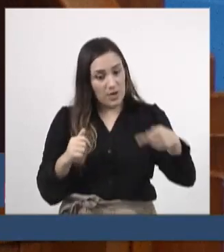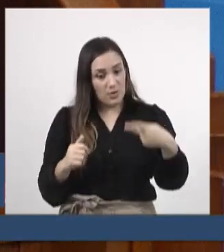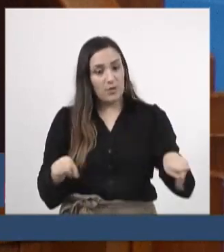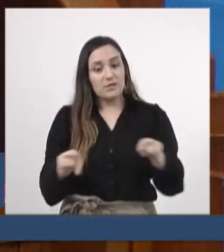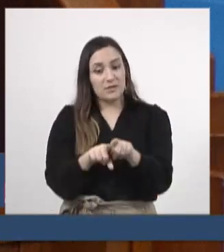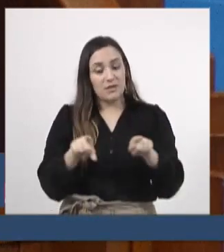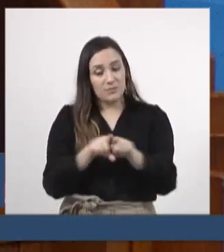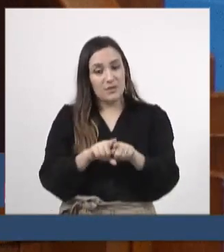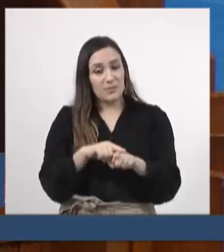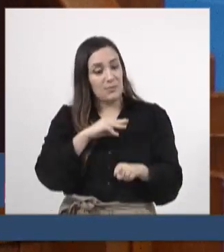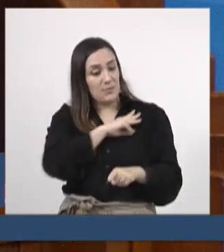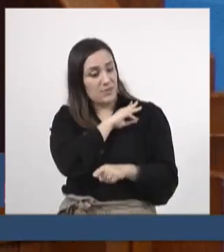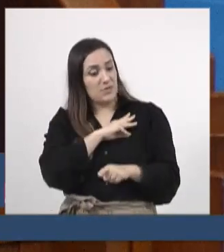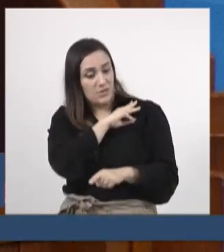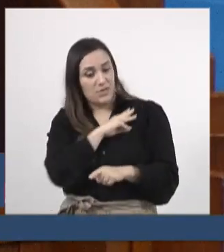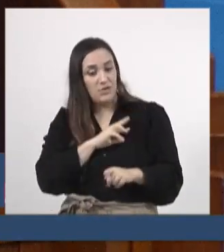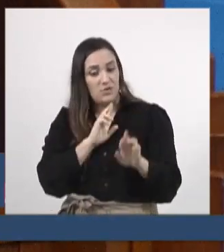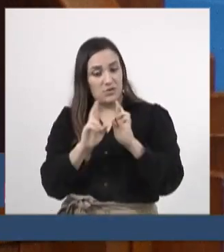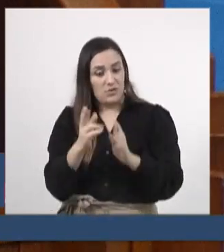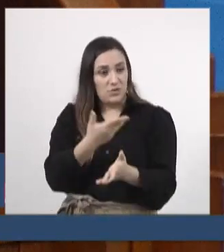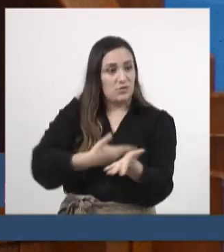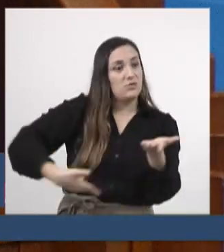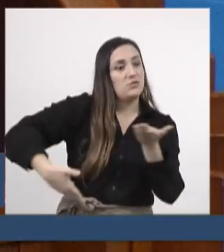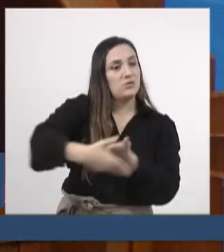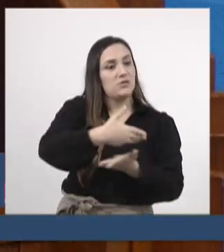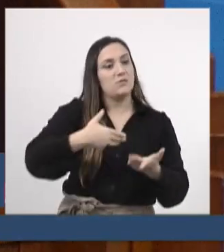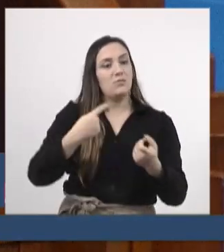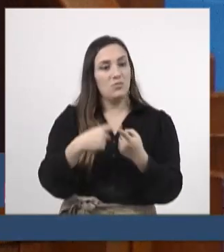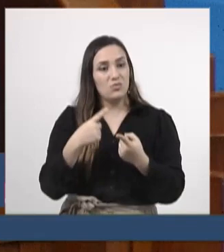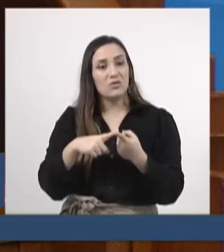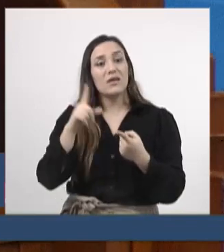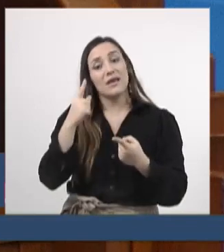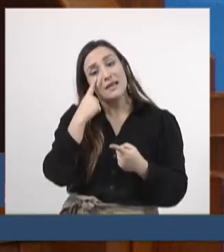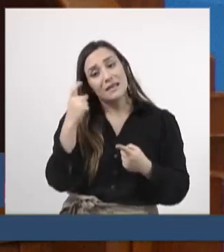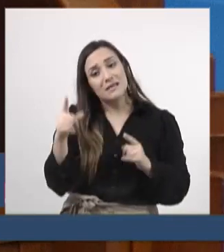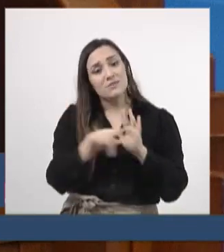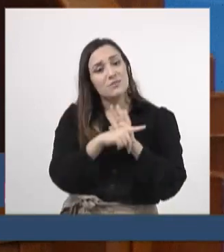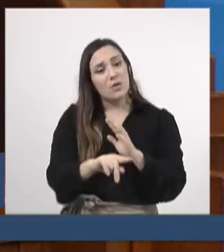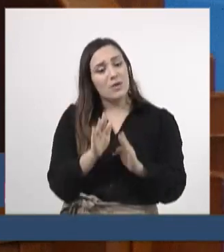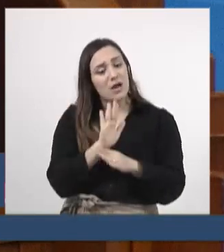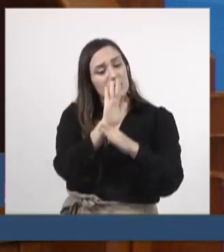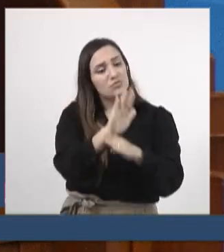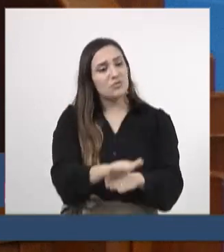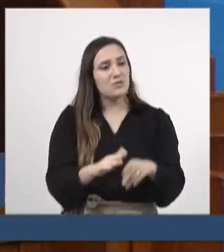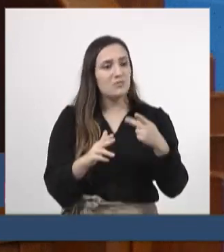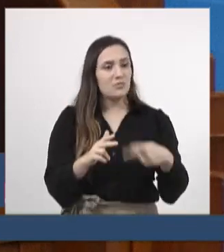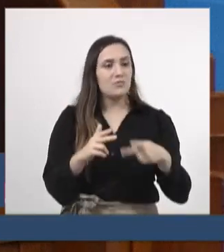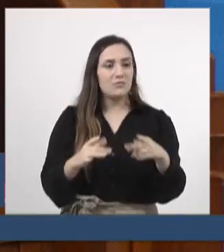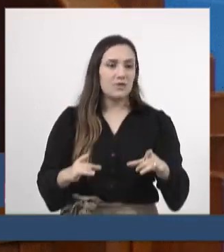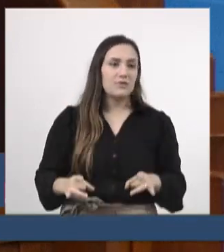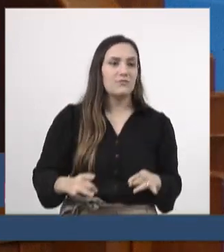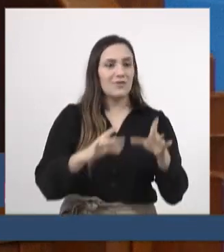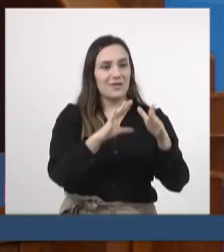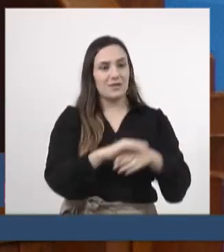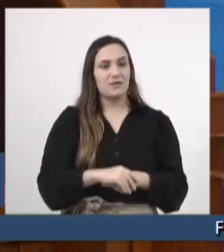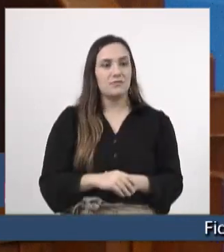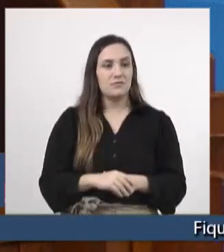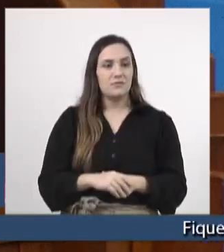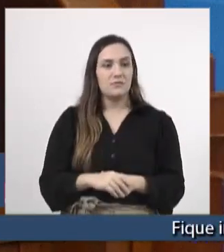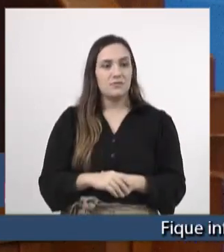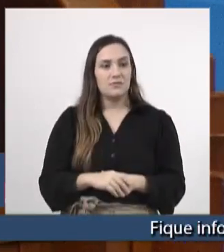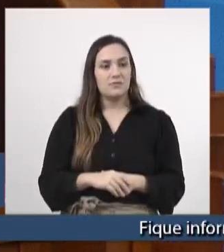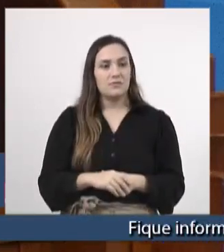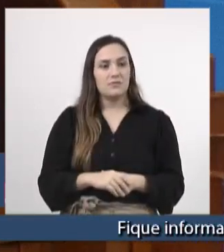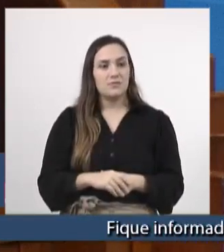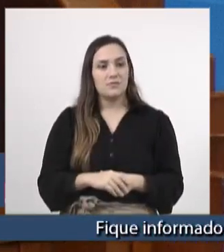Exteriores porque esse ramal do Paraguai interessa para o Paraguai como um ramal de exportação levando em consideração que o